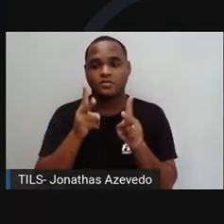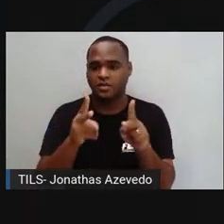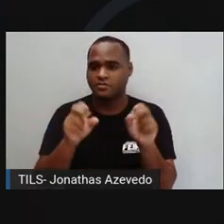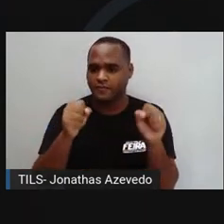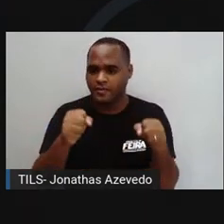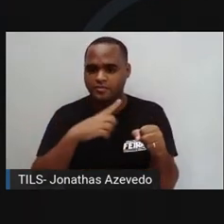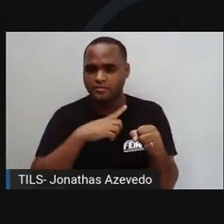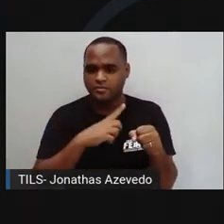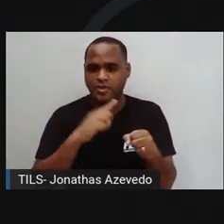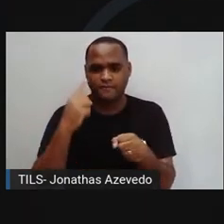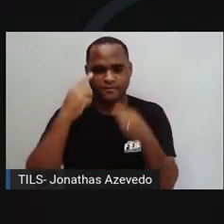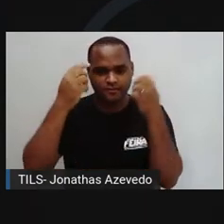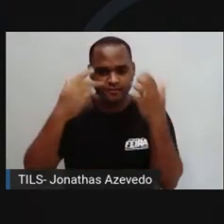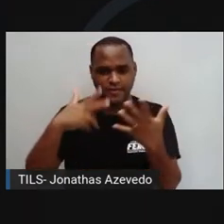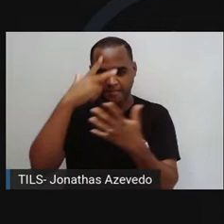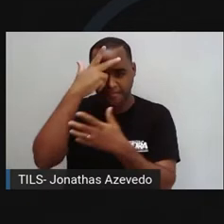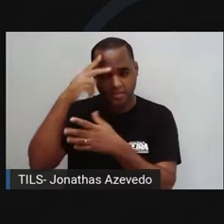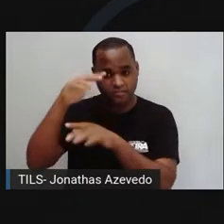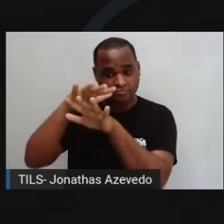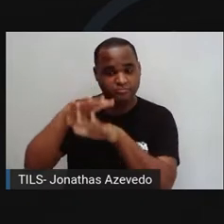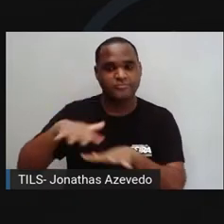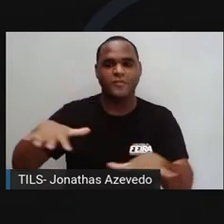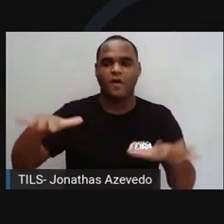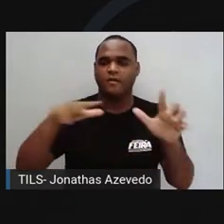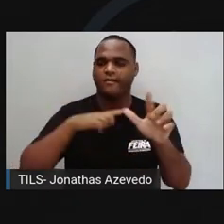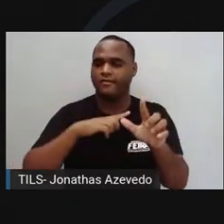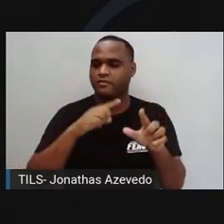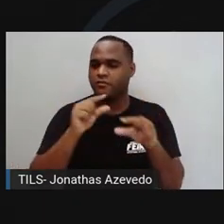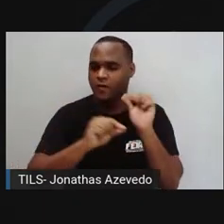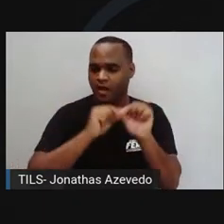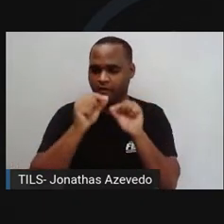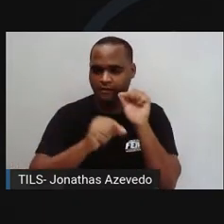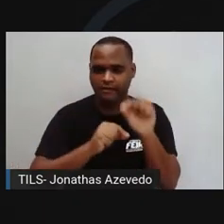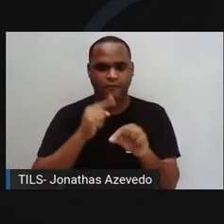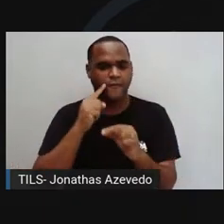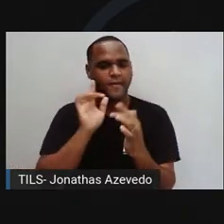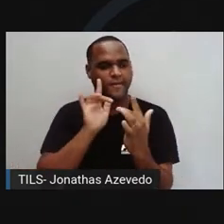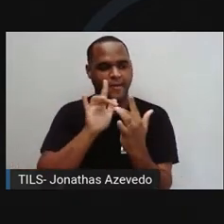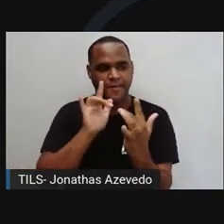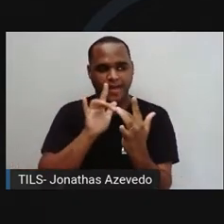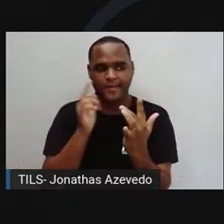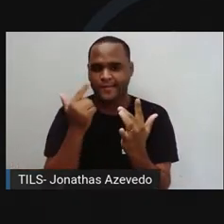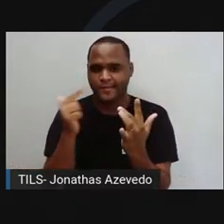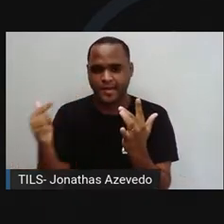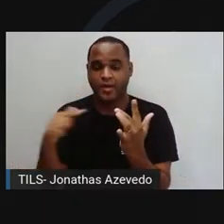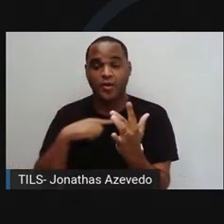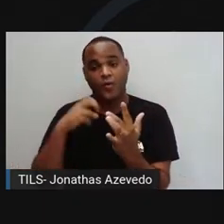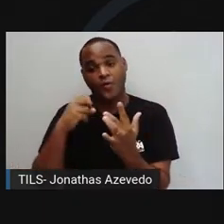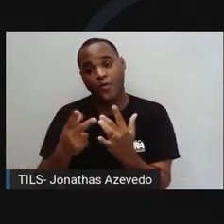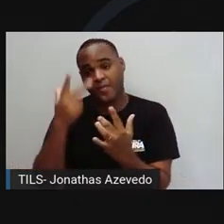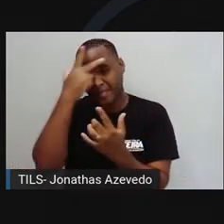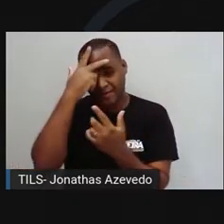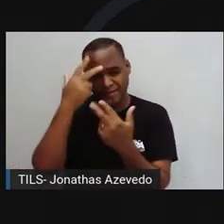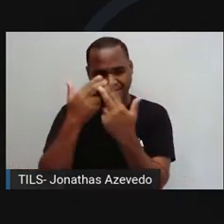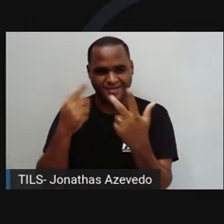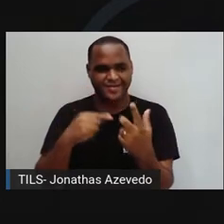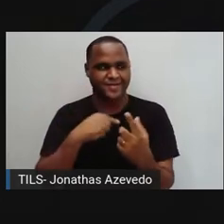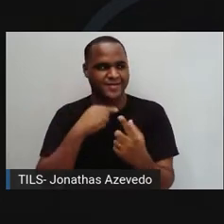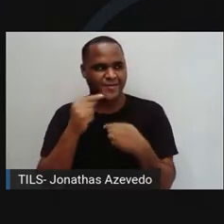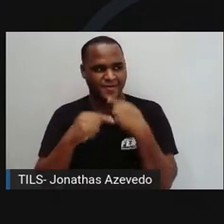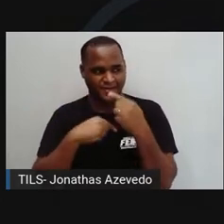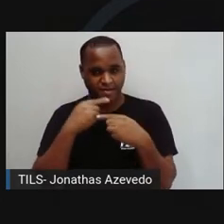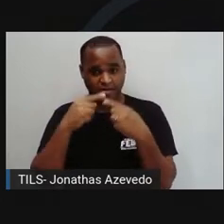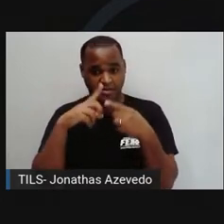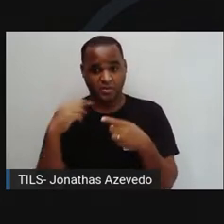estivermos nos dirigindo a interlocutores com que não temos alguma intimidade ou pessoas que acabamos de conhecer, é importante